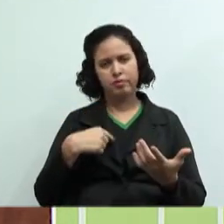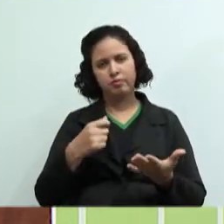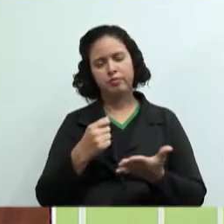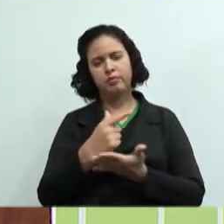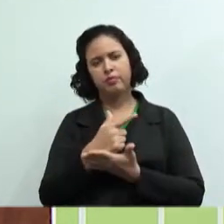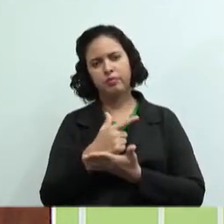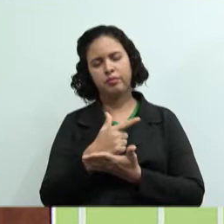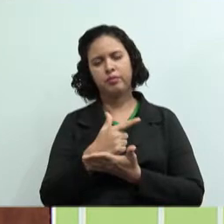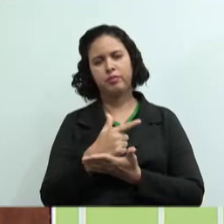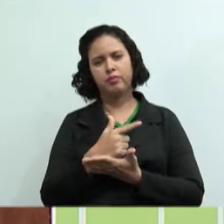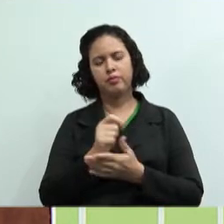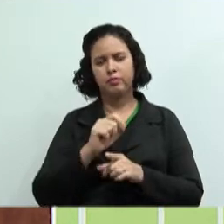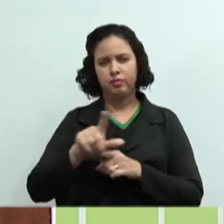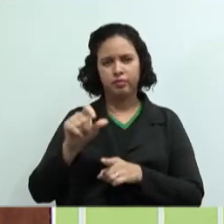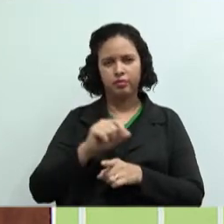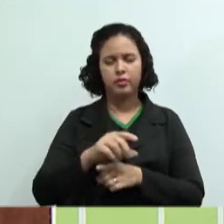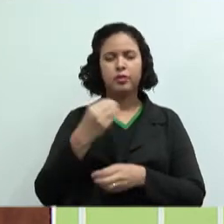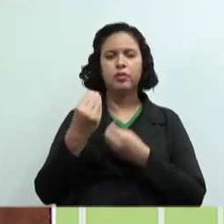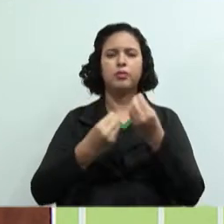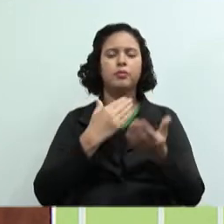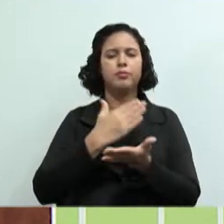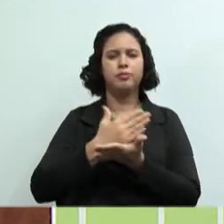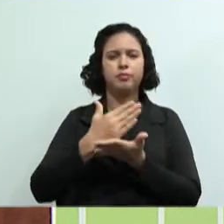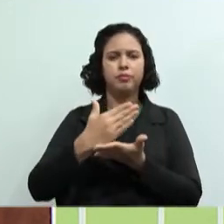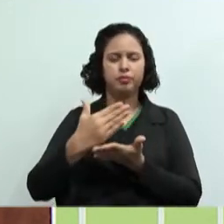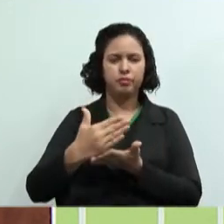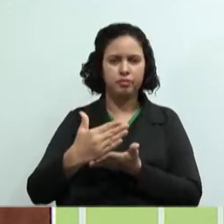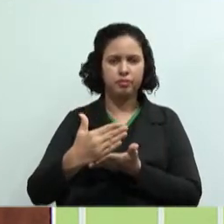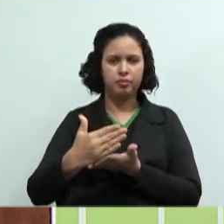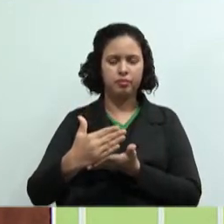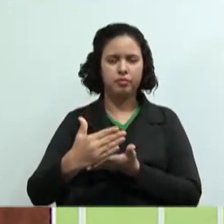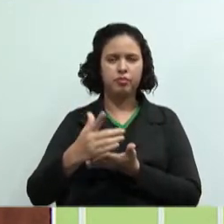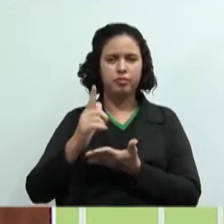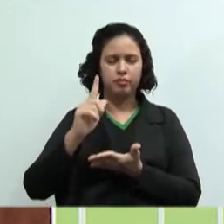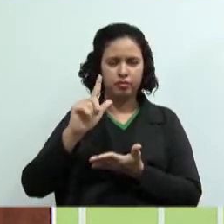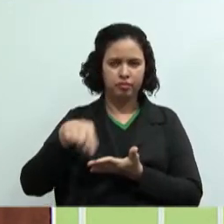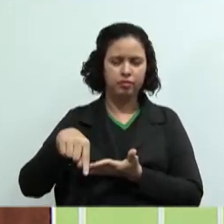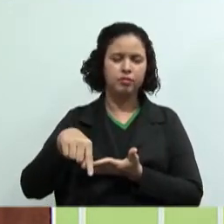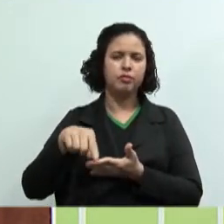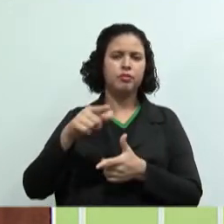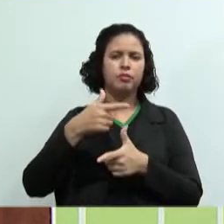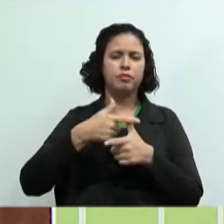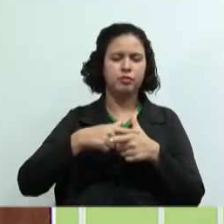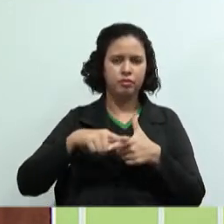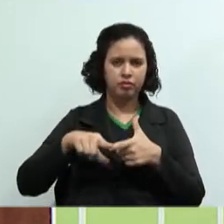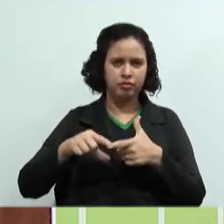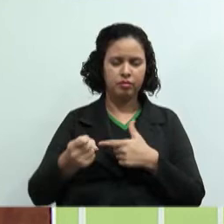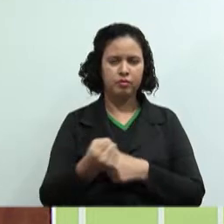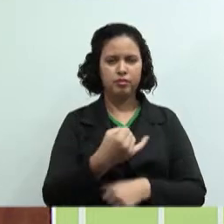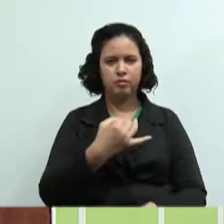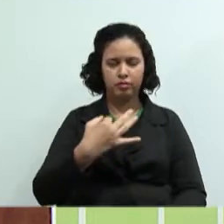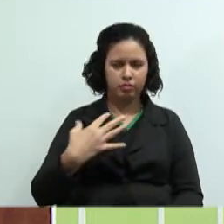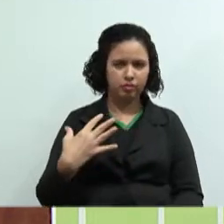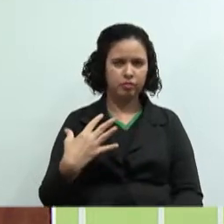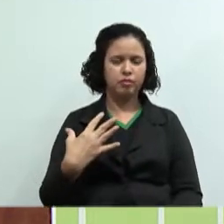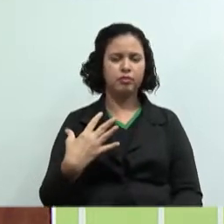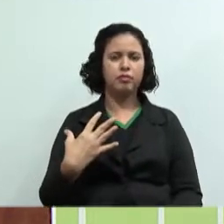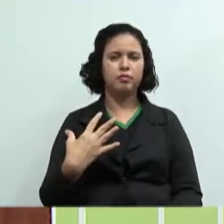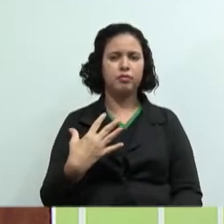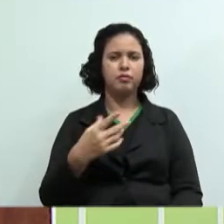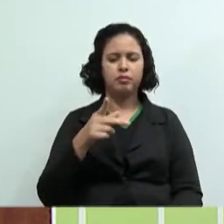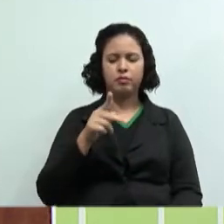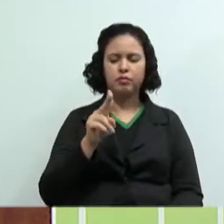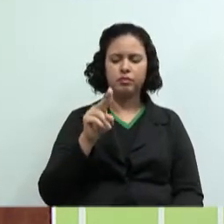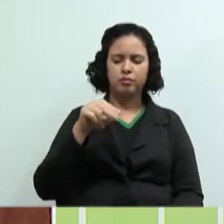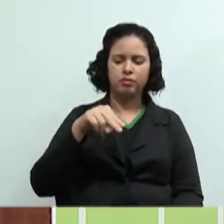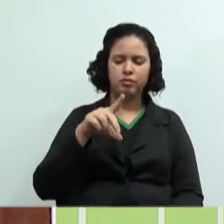pudins? Então, uma forma é pegar esse 250 e dividir pela quantidade de pudins produzidos. Então, essa é uma